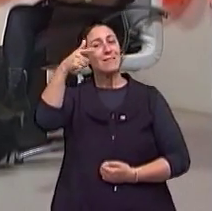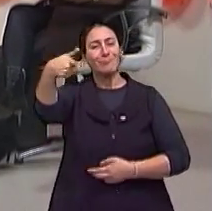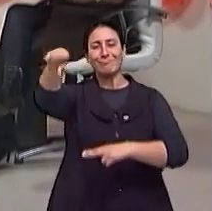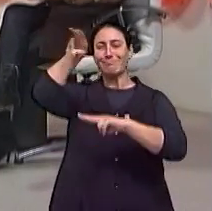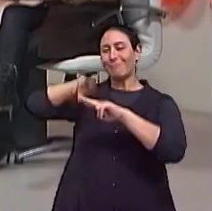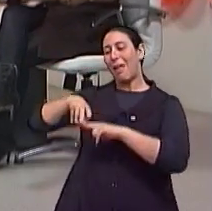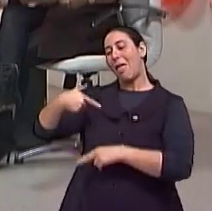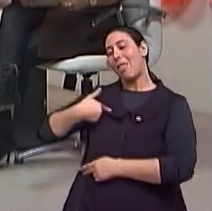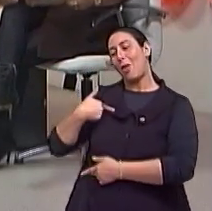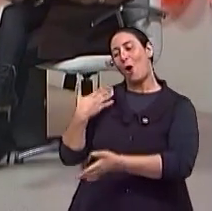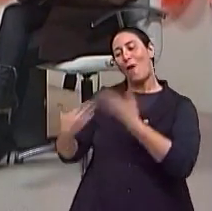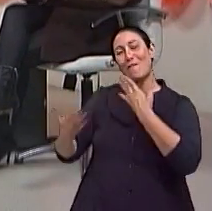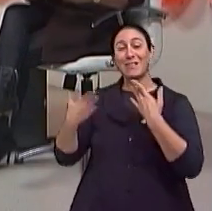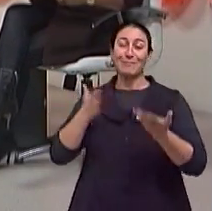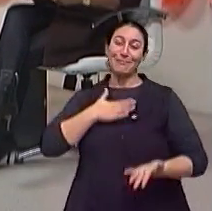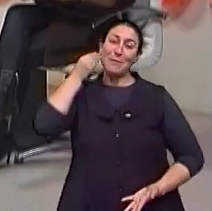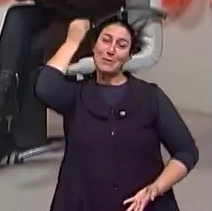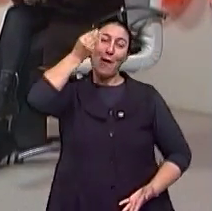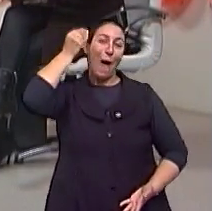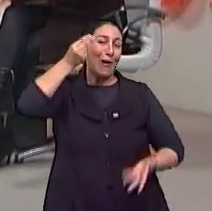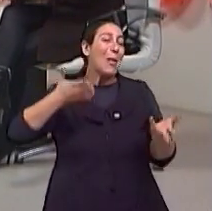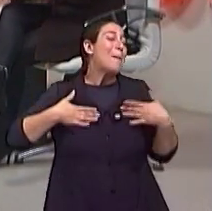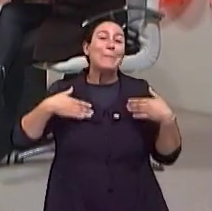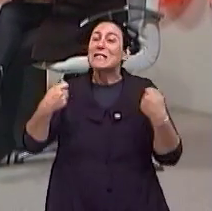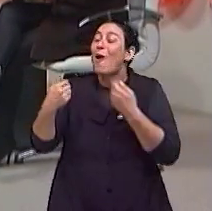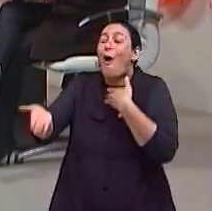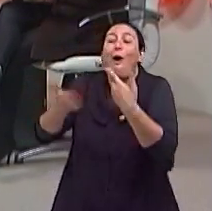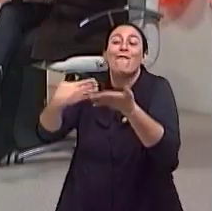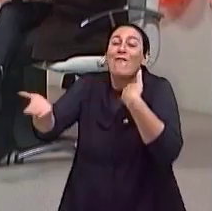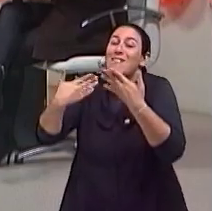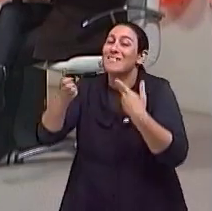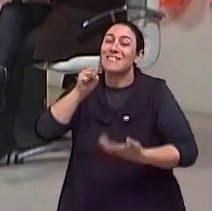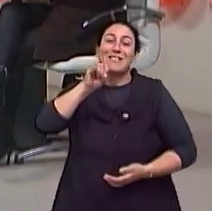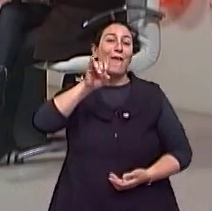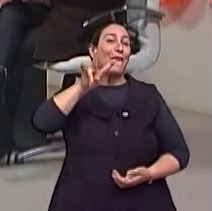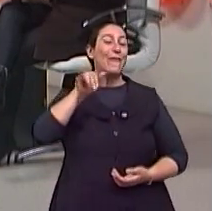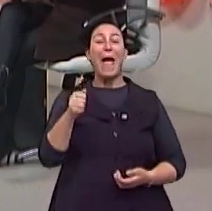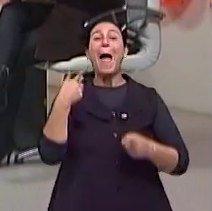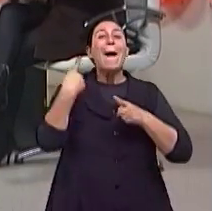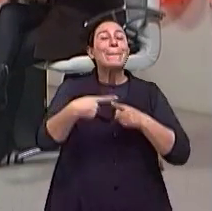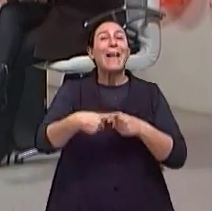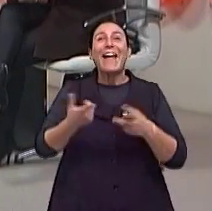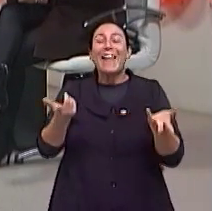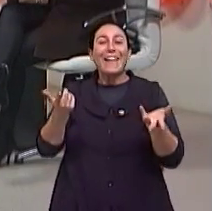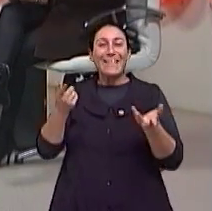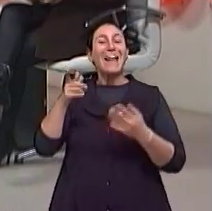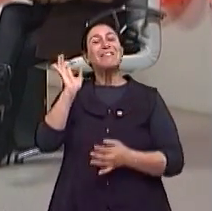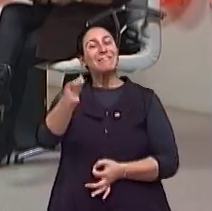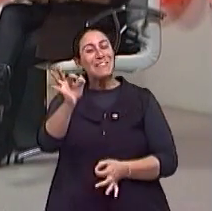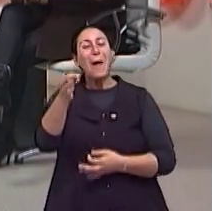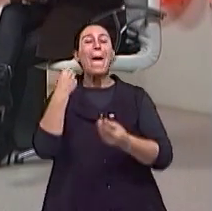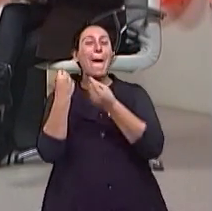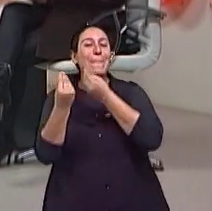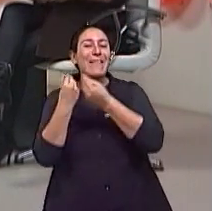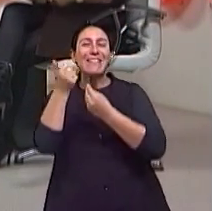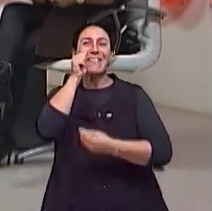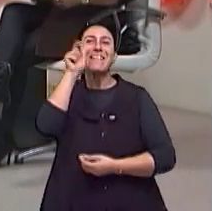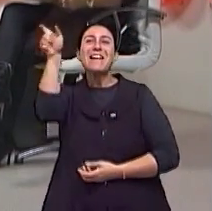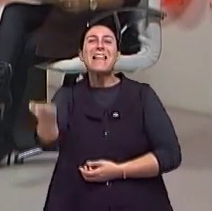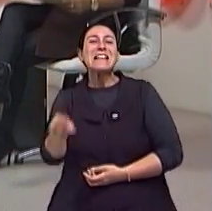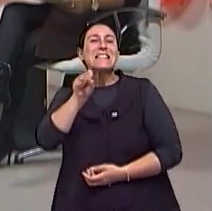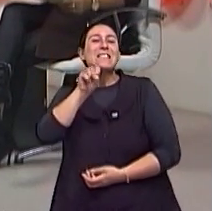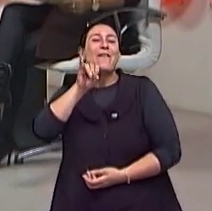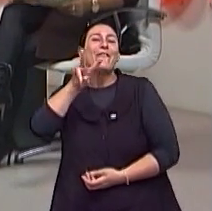personagem ficcional. perfeitamente! E a Silvia vai nos entender também, né? A gente está aqui comentando sobre a Silvia, ninguém vai